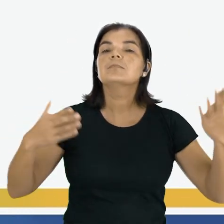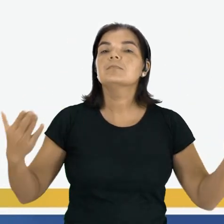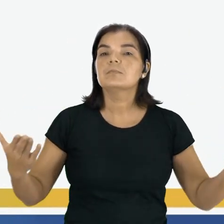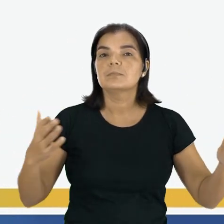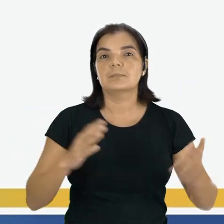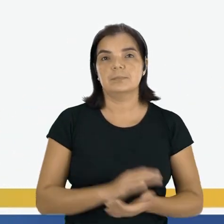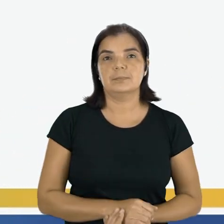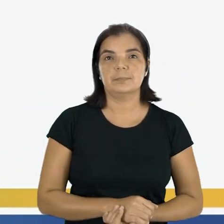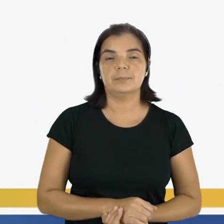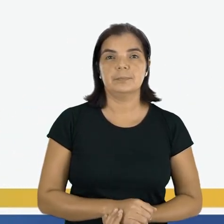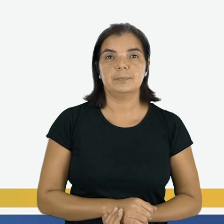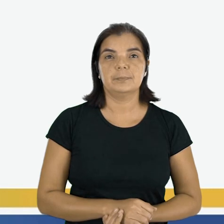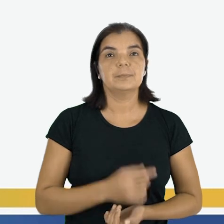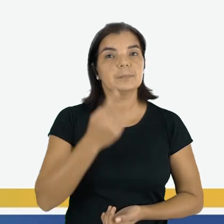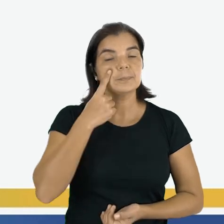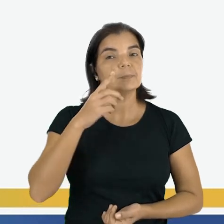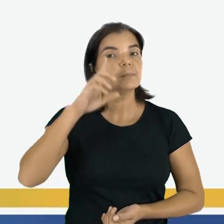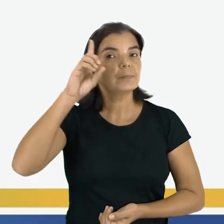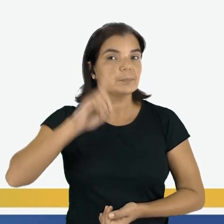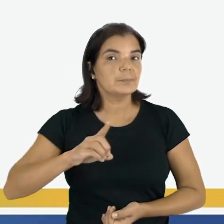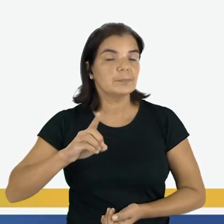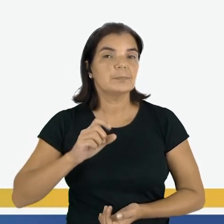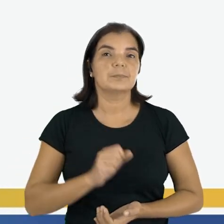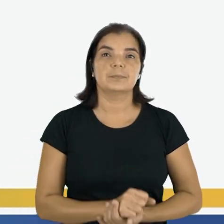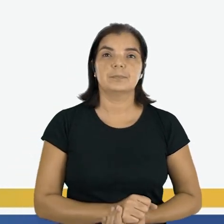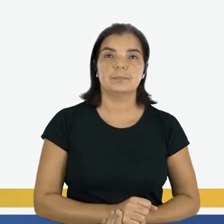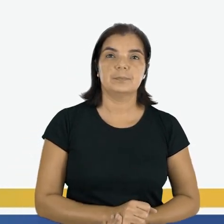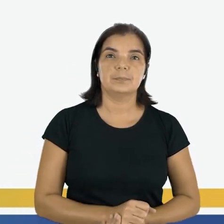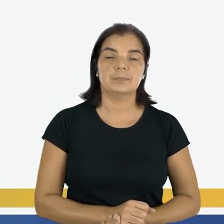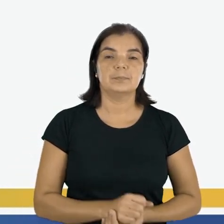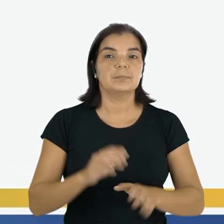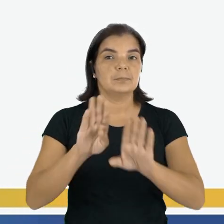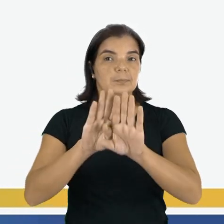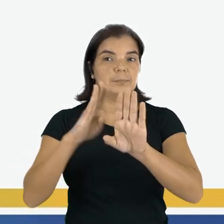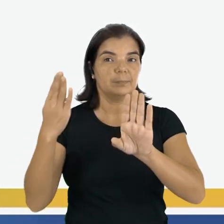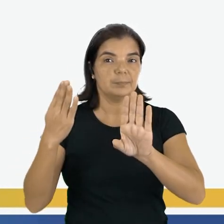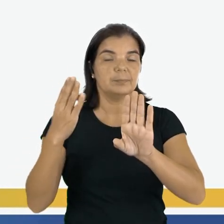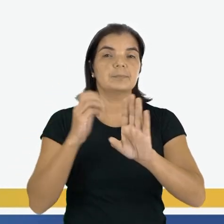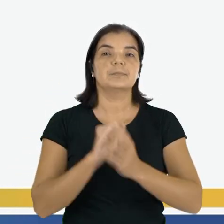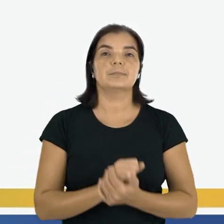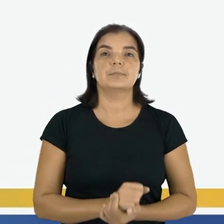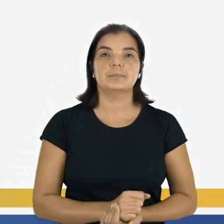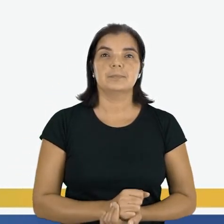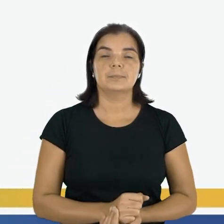quadro? Vamos observar o que está à direita do quadro? Tem a porta.